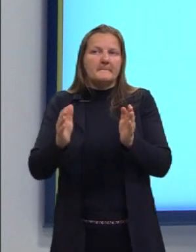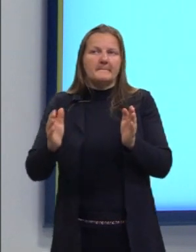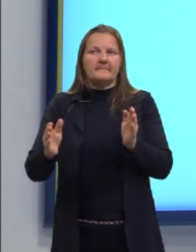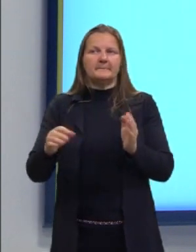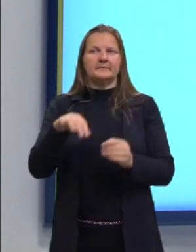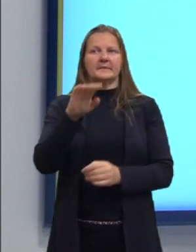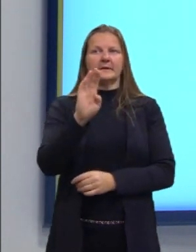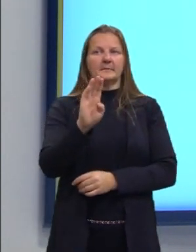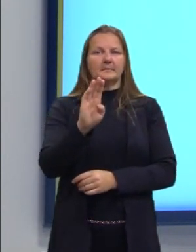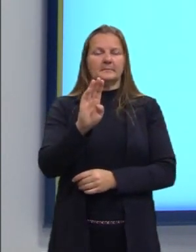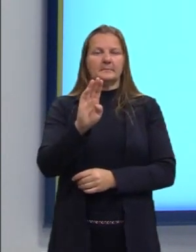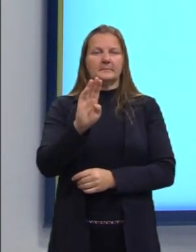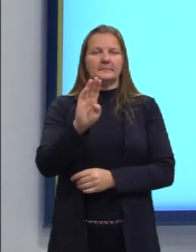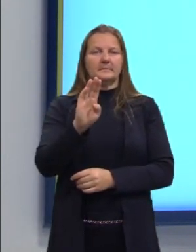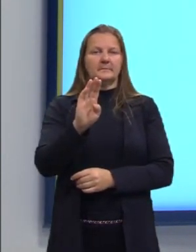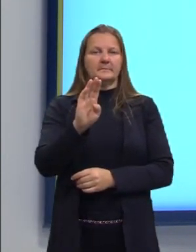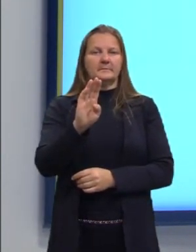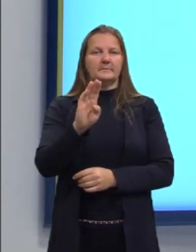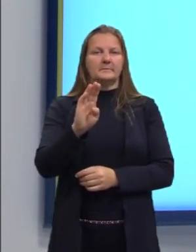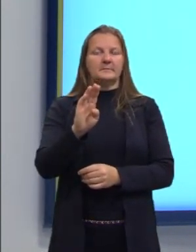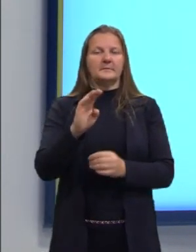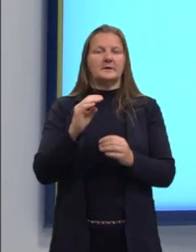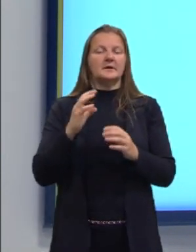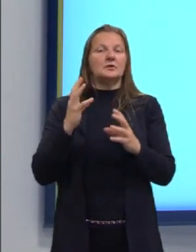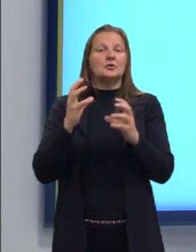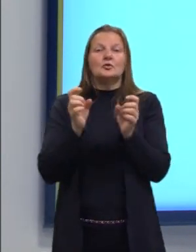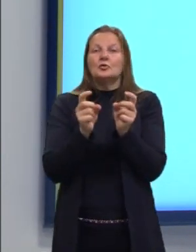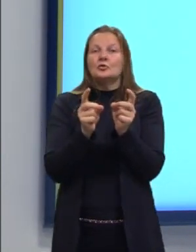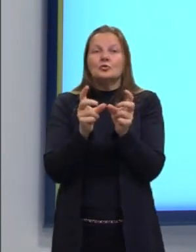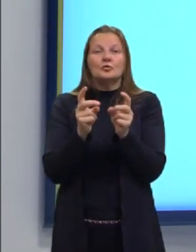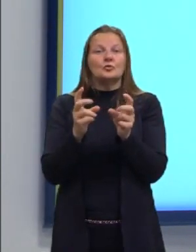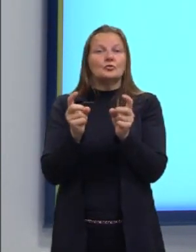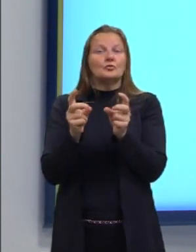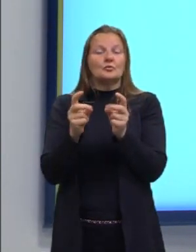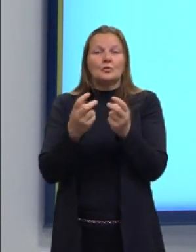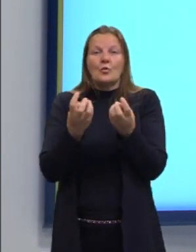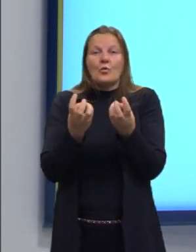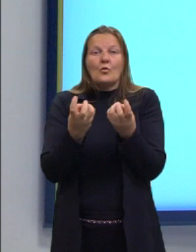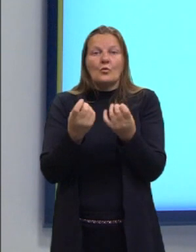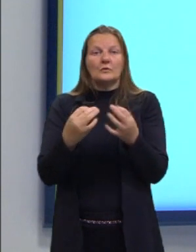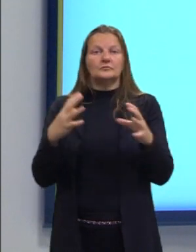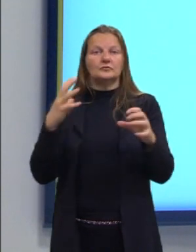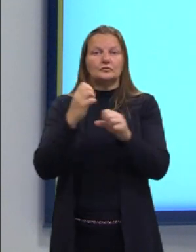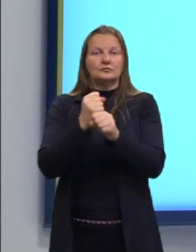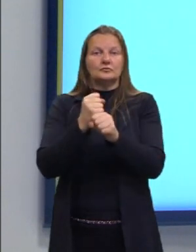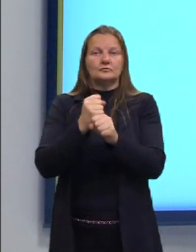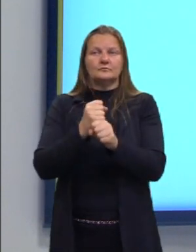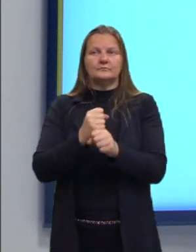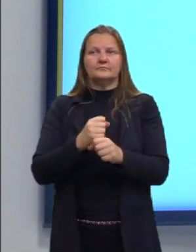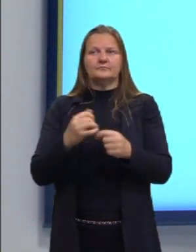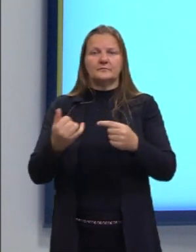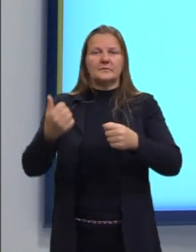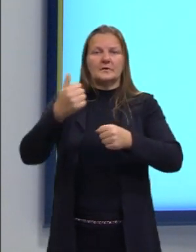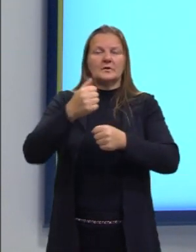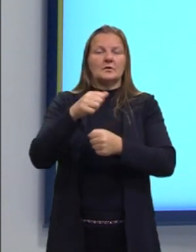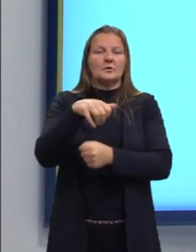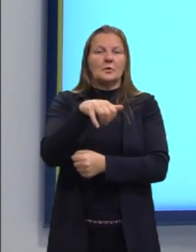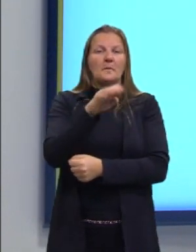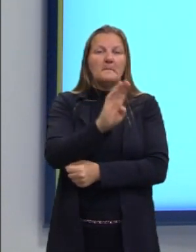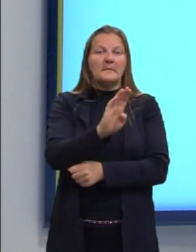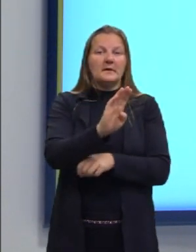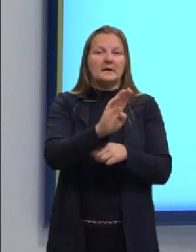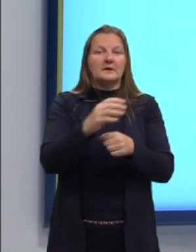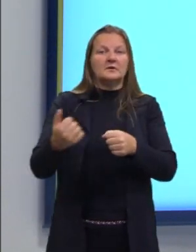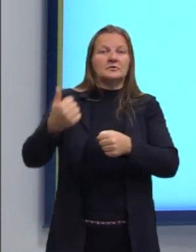já tínhamos resolvido, né? O B era o total de bilhetes vendidos. Eu vou substituir, então, aqui onde eu tinha o B,